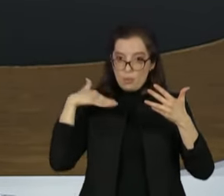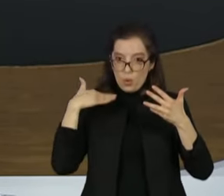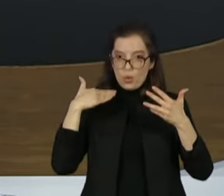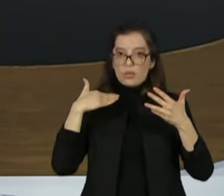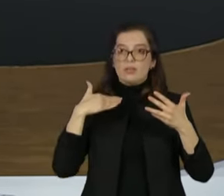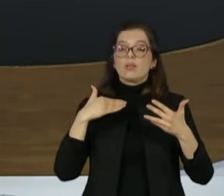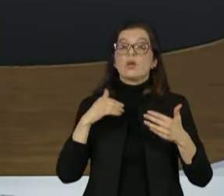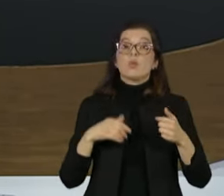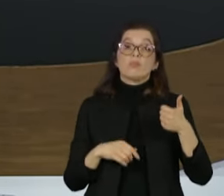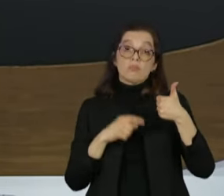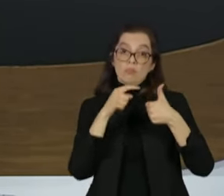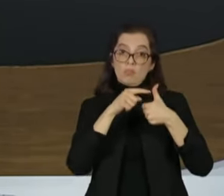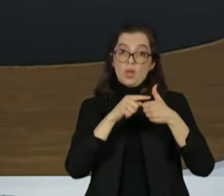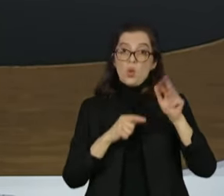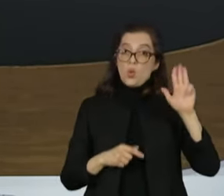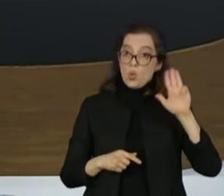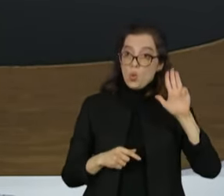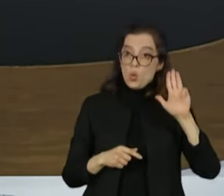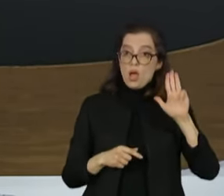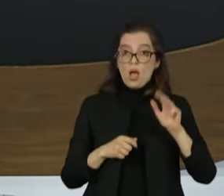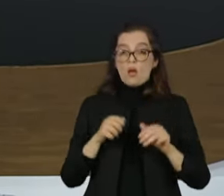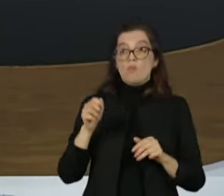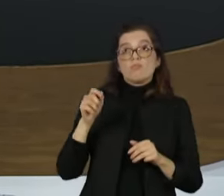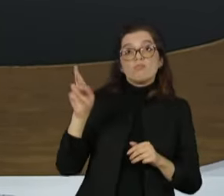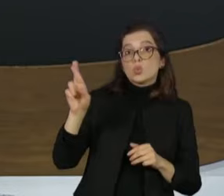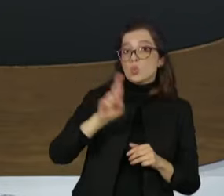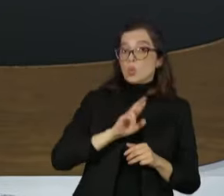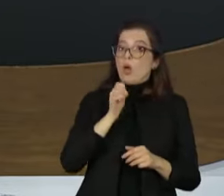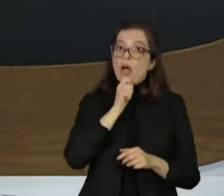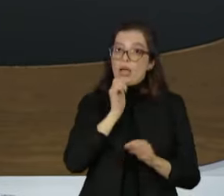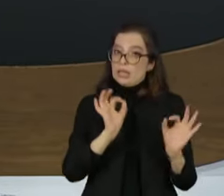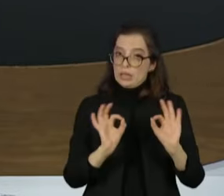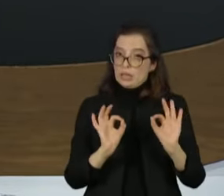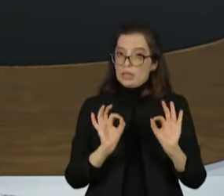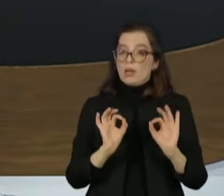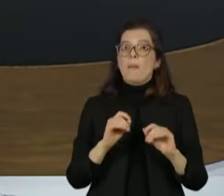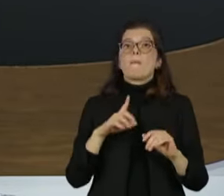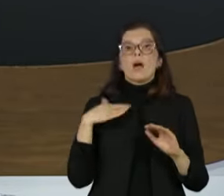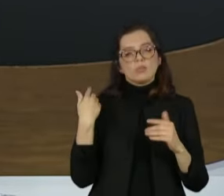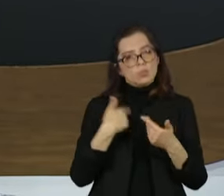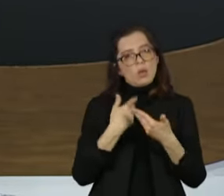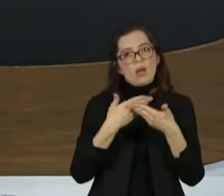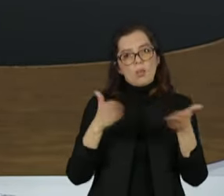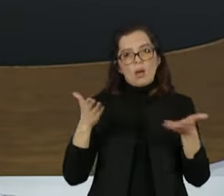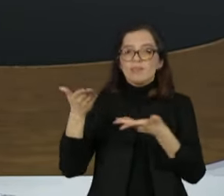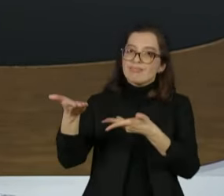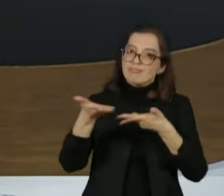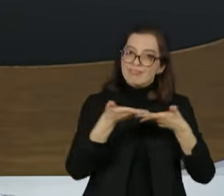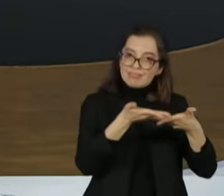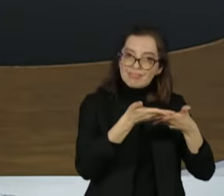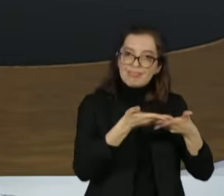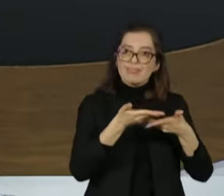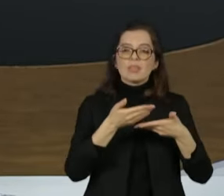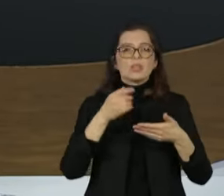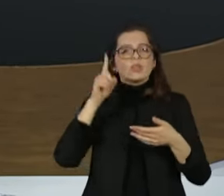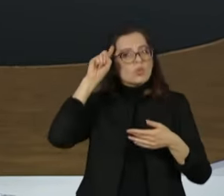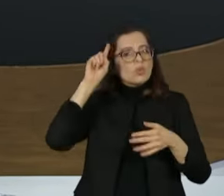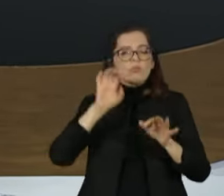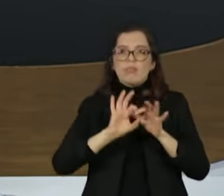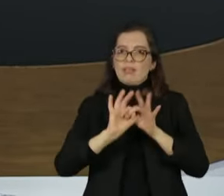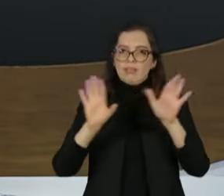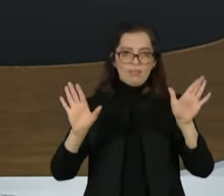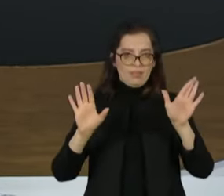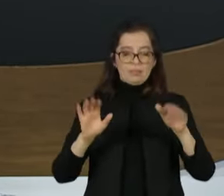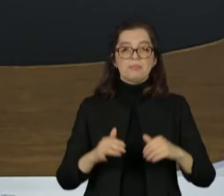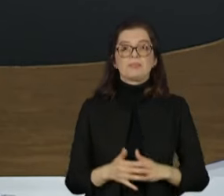e Bolsonaro ainda não responderam ao nosso convite, mas nós estamos abertos a recebê-los em qualquer data. Não vamos fixar um limite para